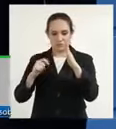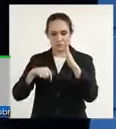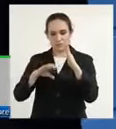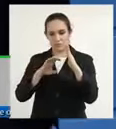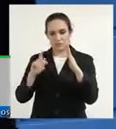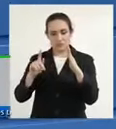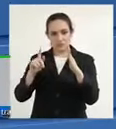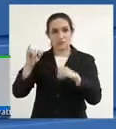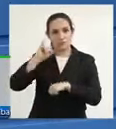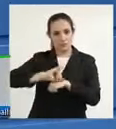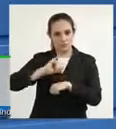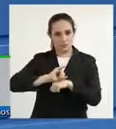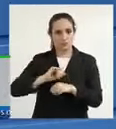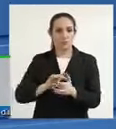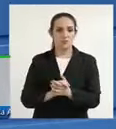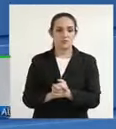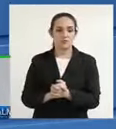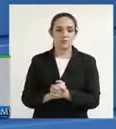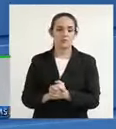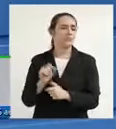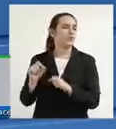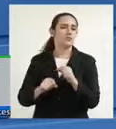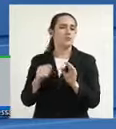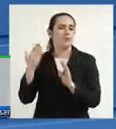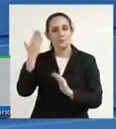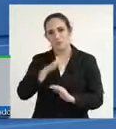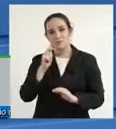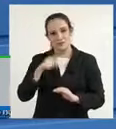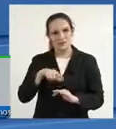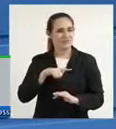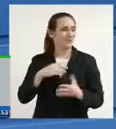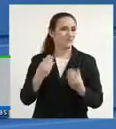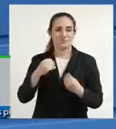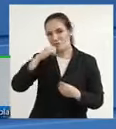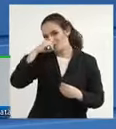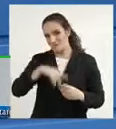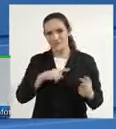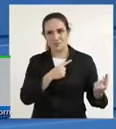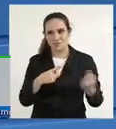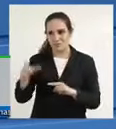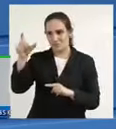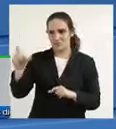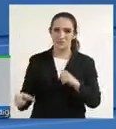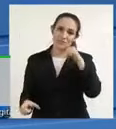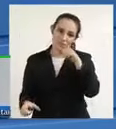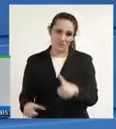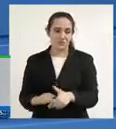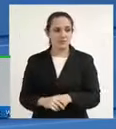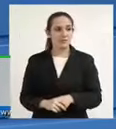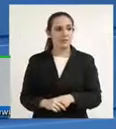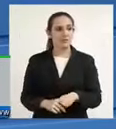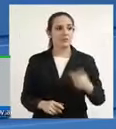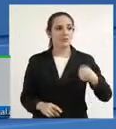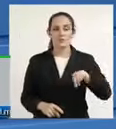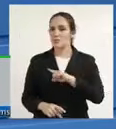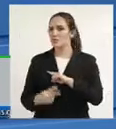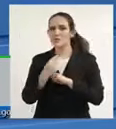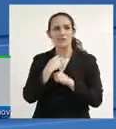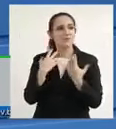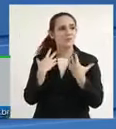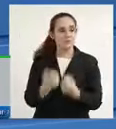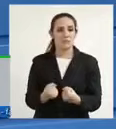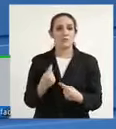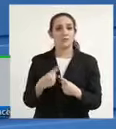Campo Grande a Casa da Mulher Brasileira prova inequívoca do alto índice de violência contra a mulher. Nós não podemos permitir em que